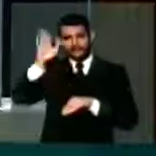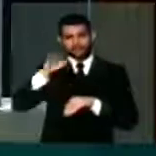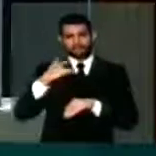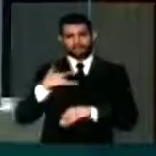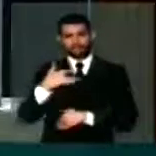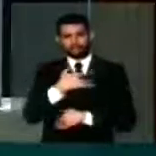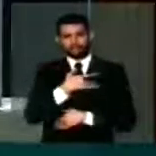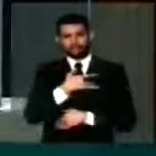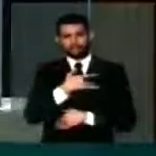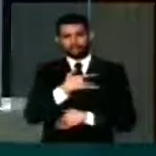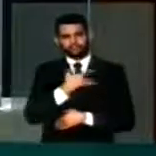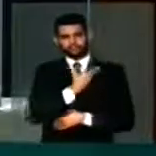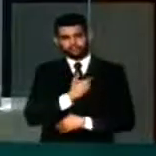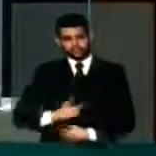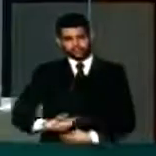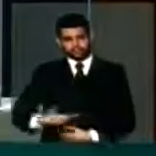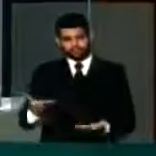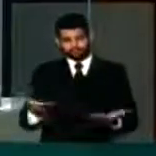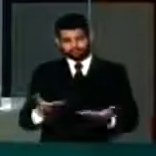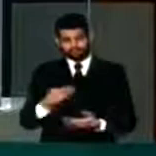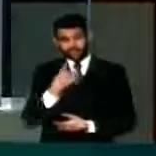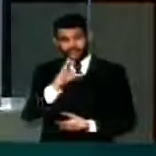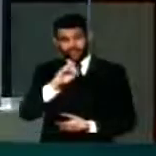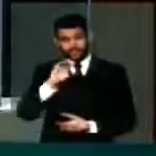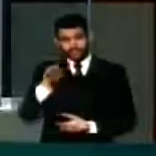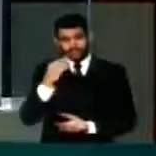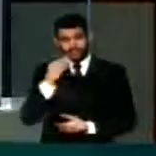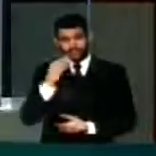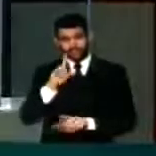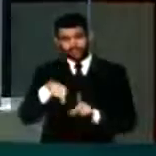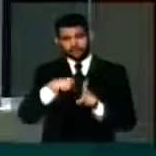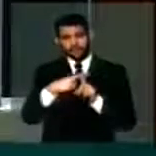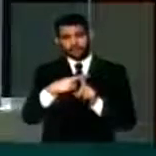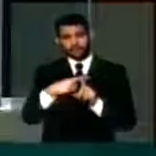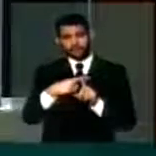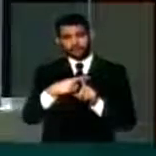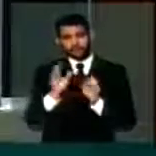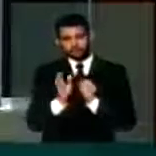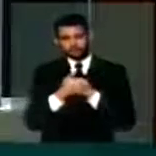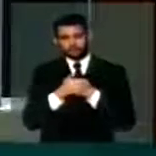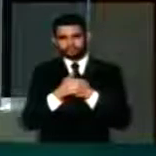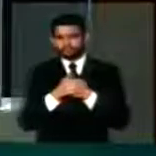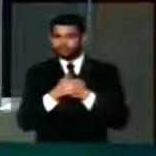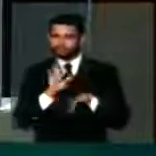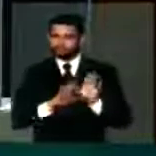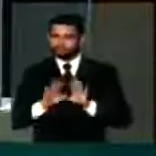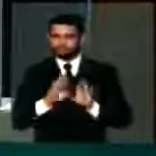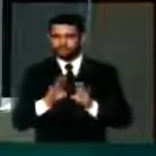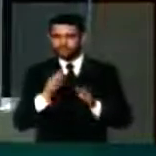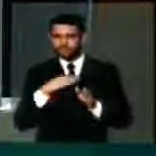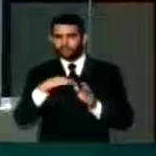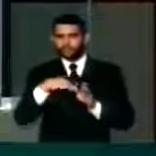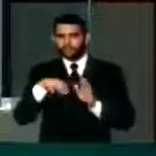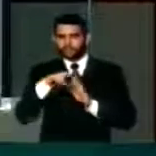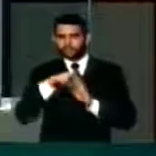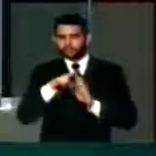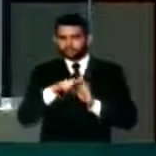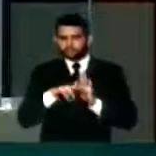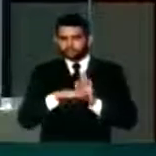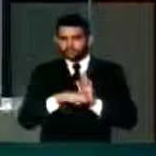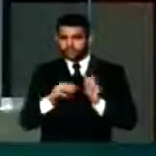a saúde pública, 40 bilhões a mais, nós estamos nos omitindo sobre isso. É que o regimento